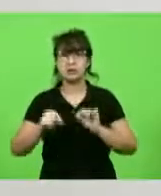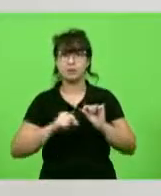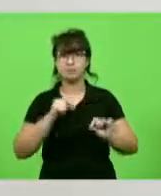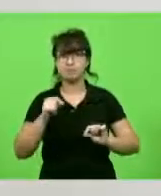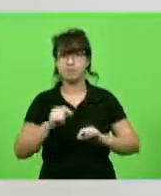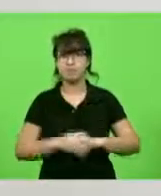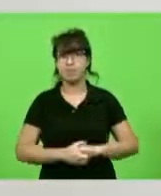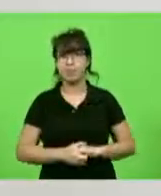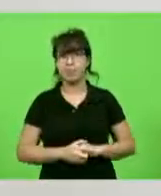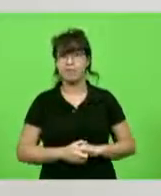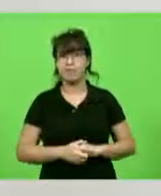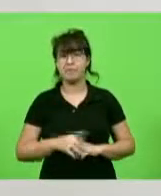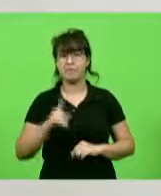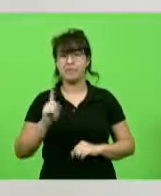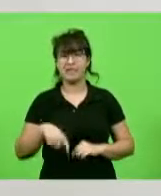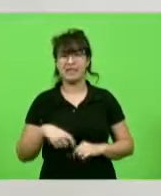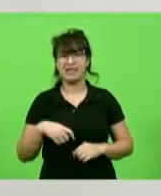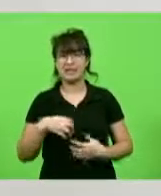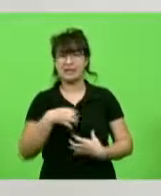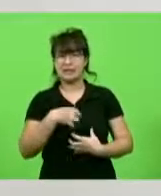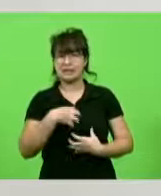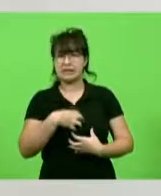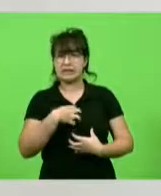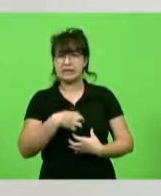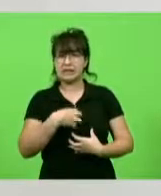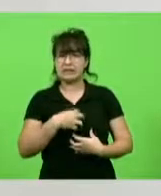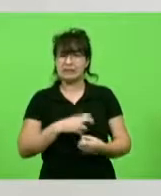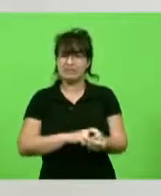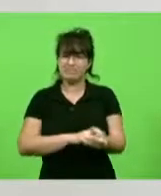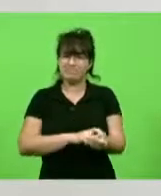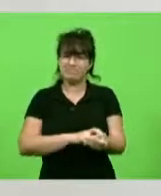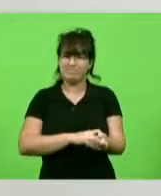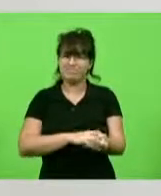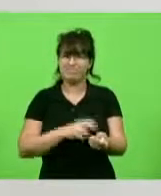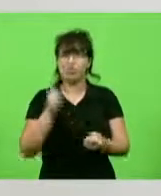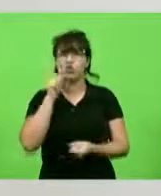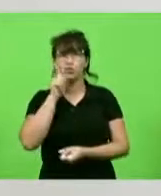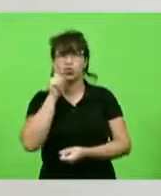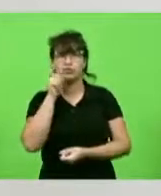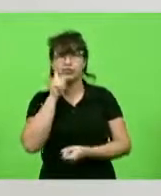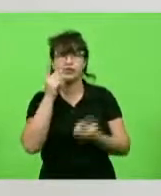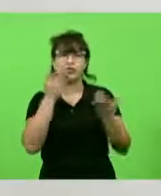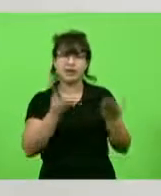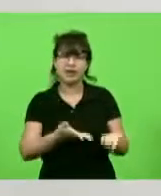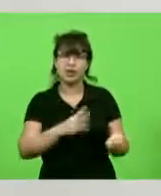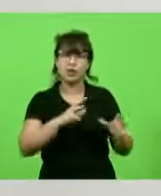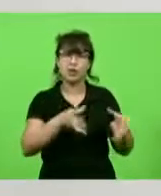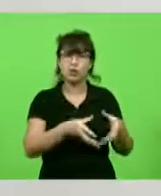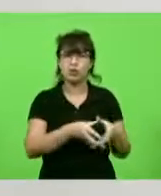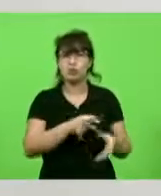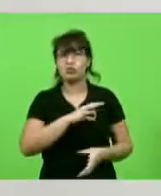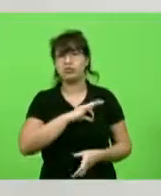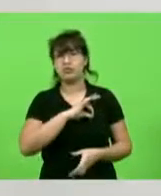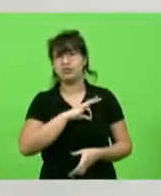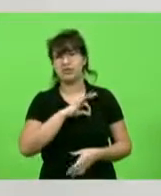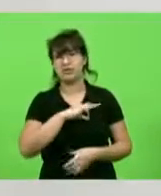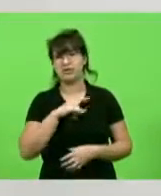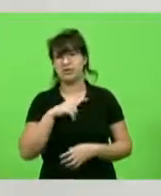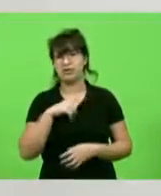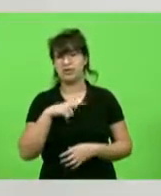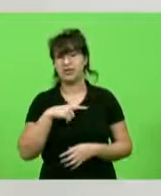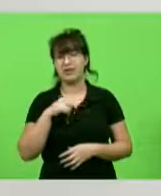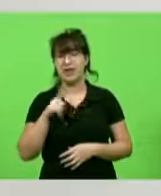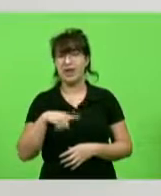as condições estressantes a qual nós estamos sendo submetidos dia a dia, deputado Vicente Caropreso. É um problema de